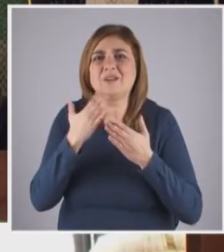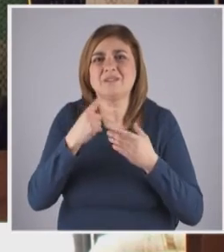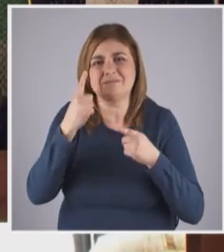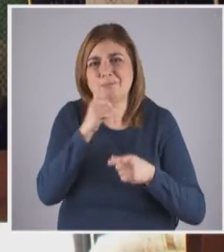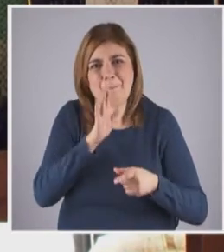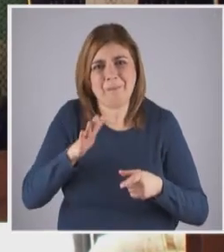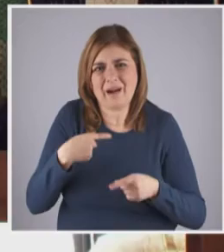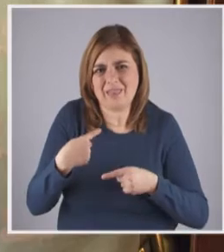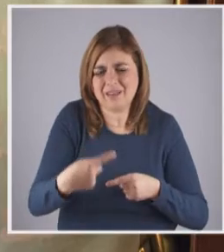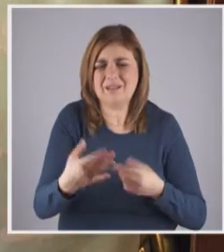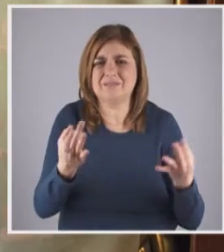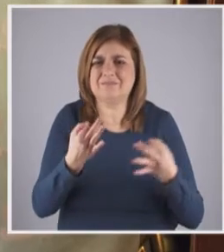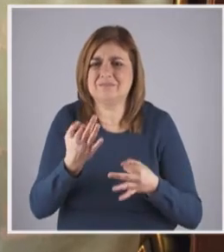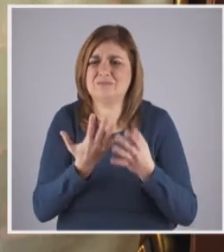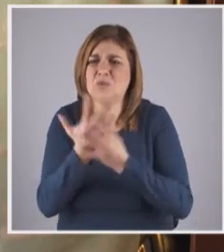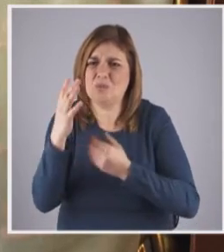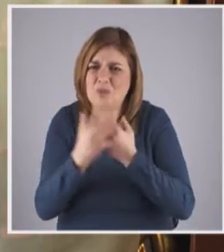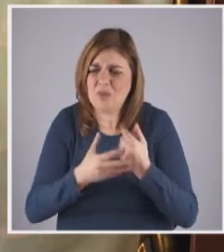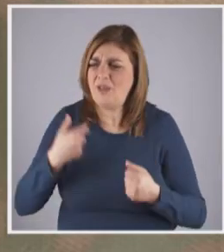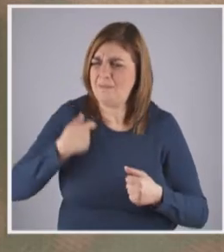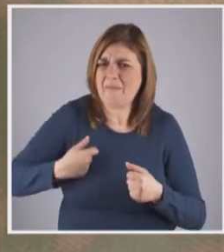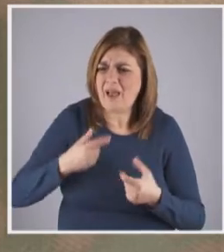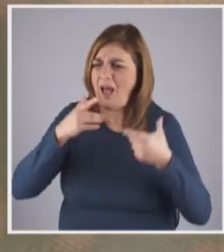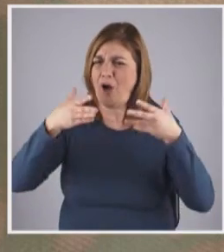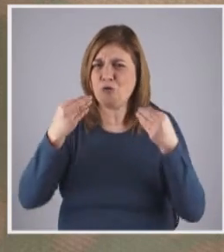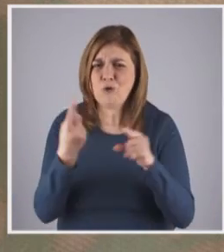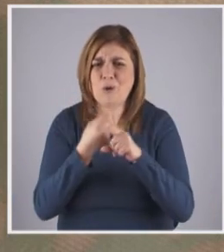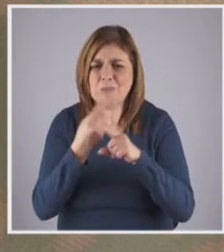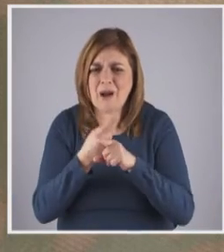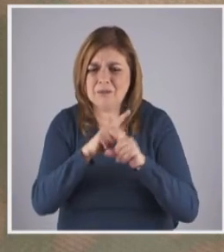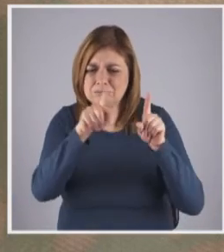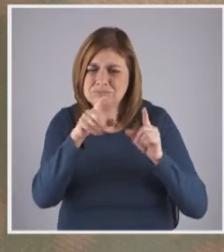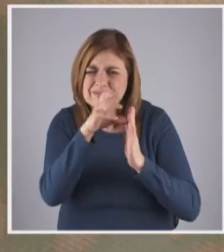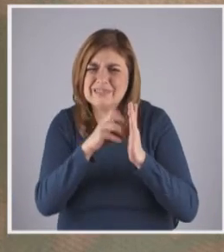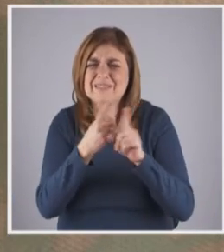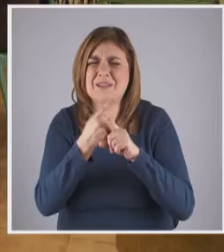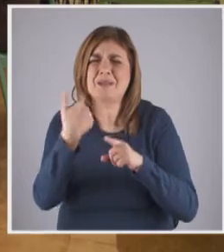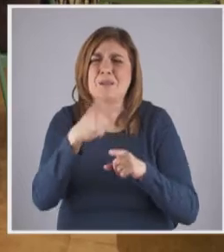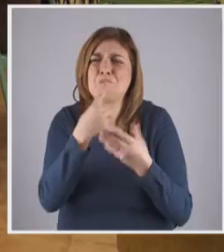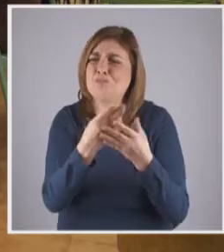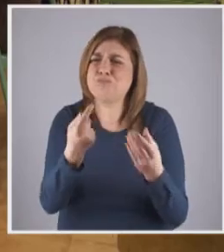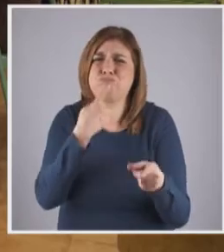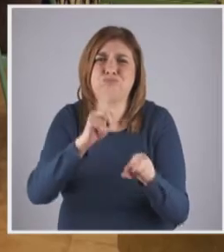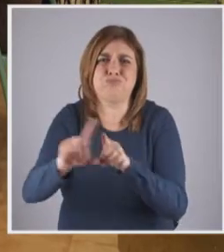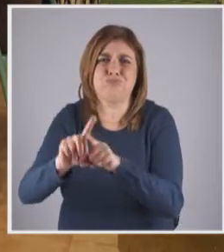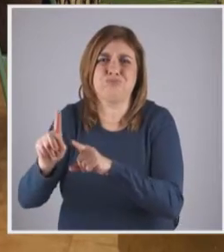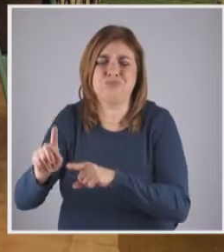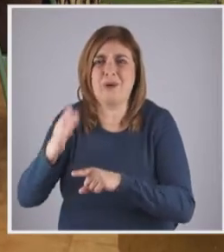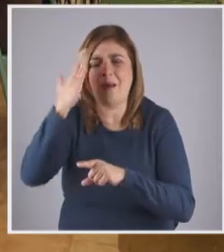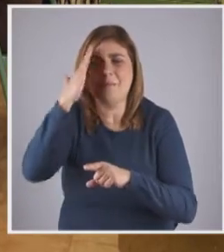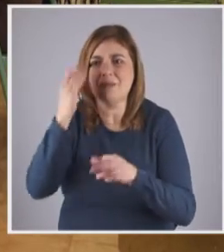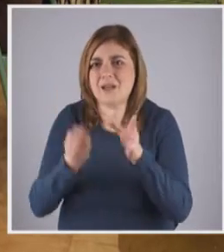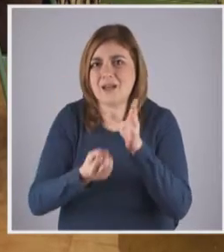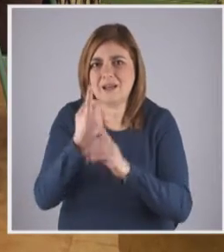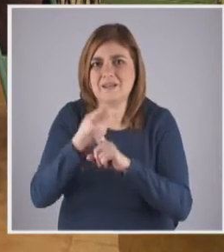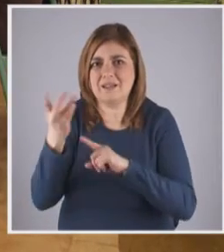almofadas, camisolas, luvas, carteiras, tapetes, serigrafias. Um sem número de produtos espelham a capacidade criativa de